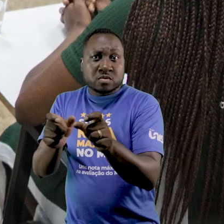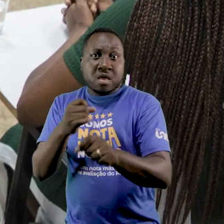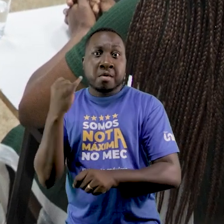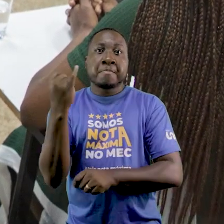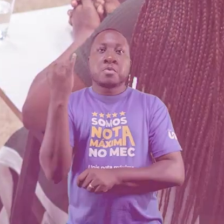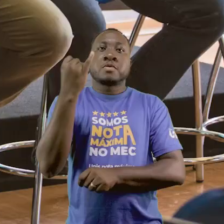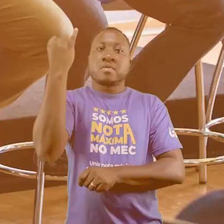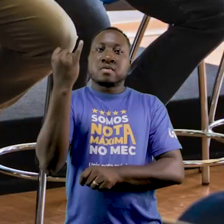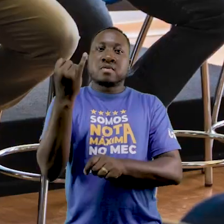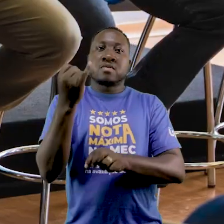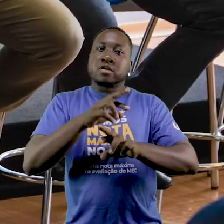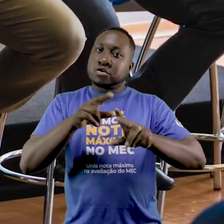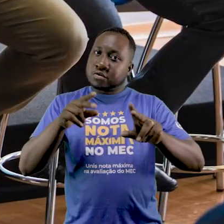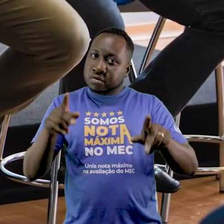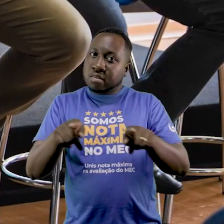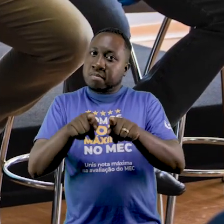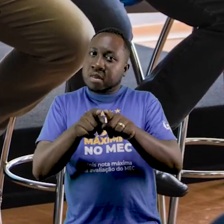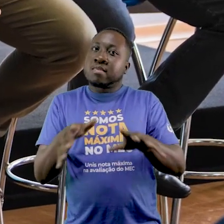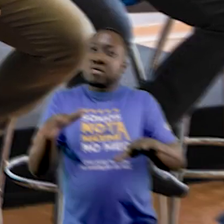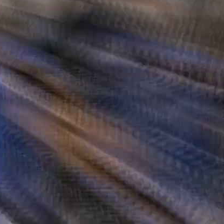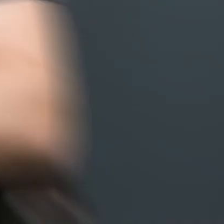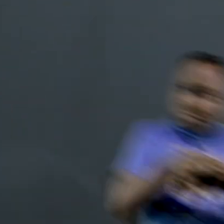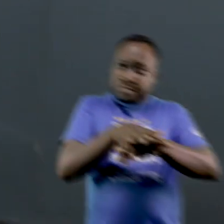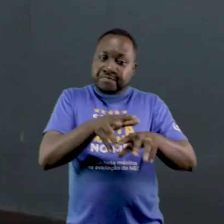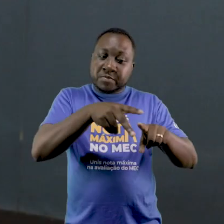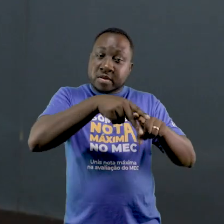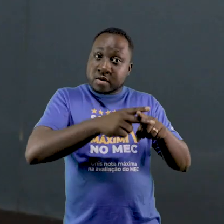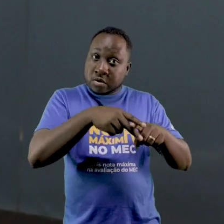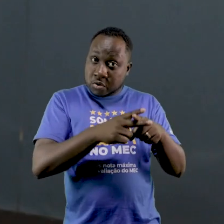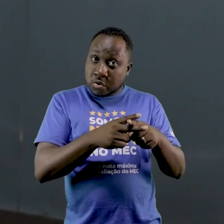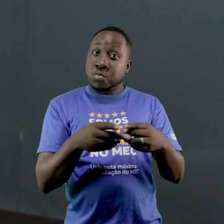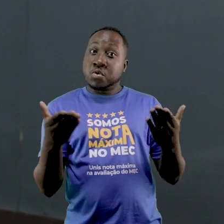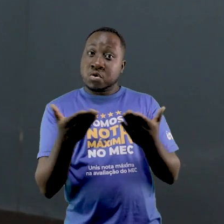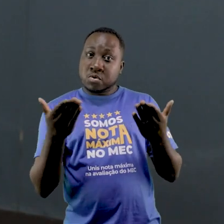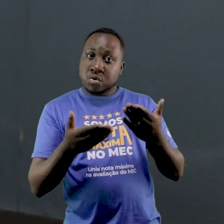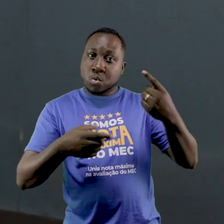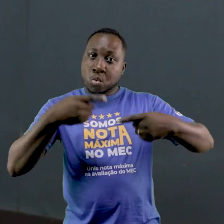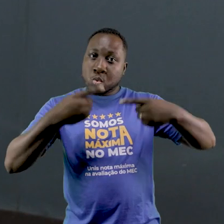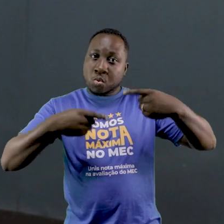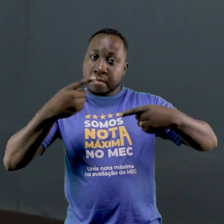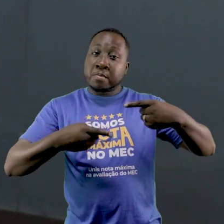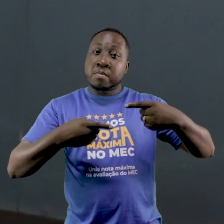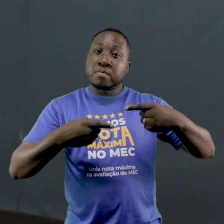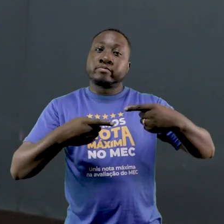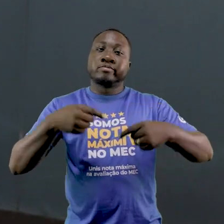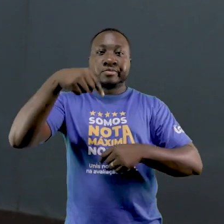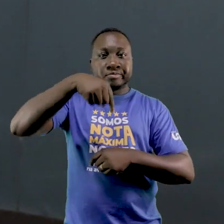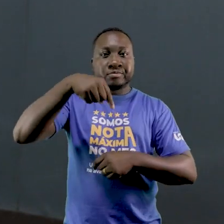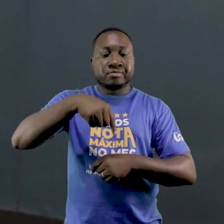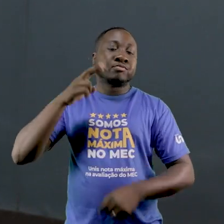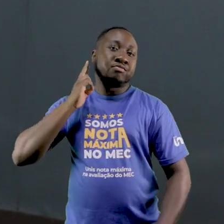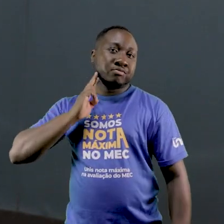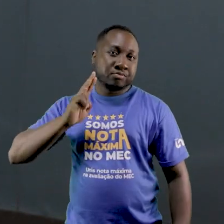importância da diversidade e inclusão. A revisão e atualização das políticas institucionais,